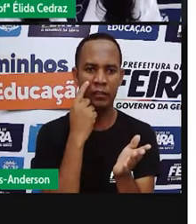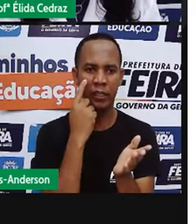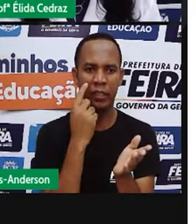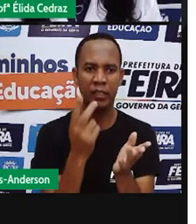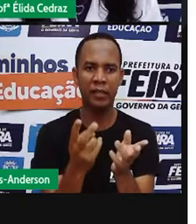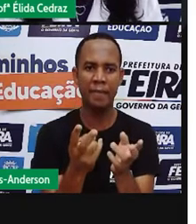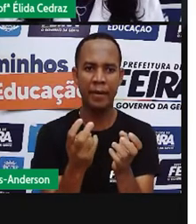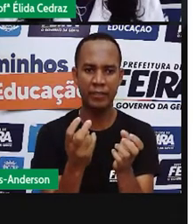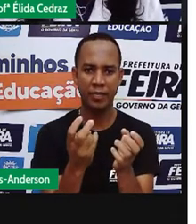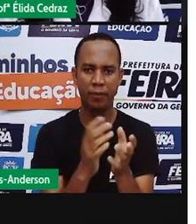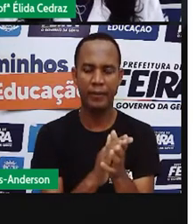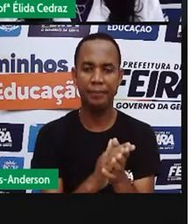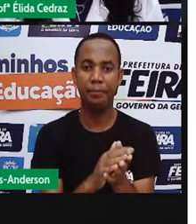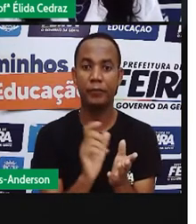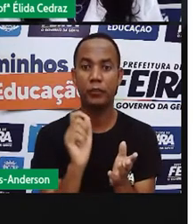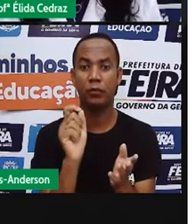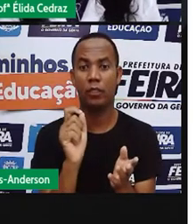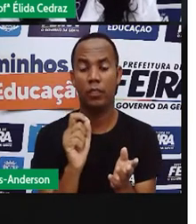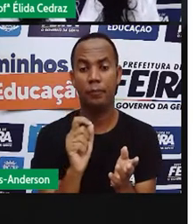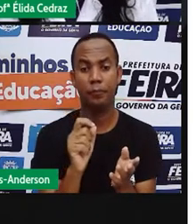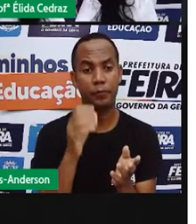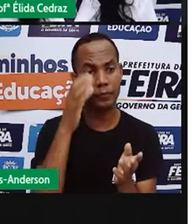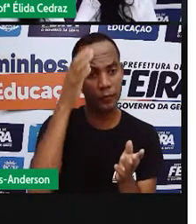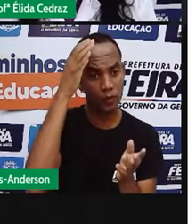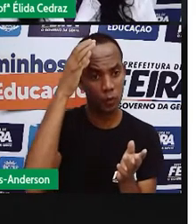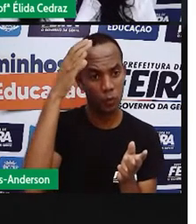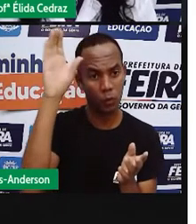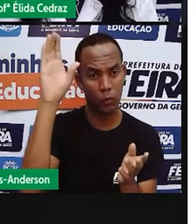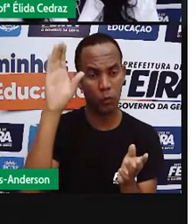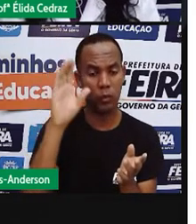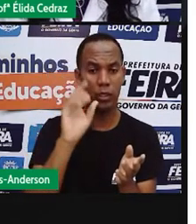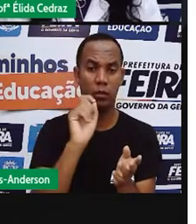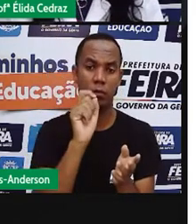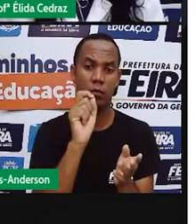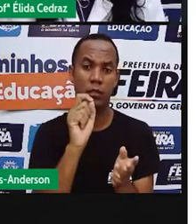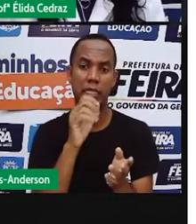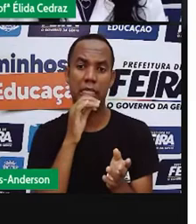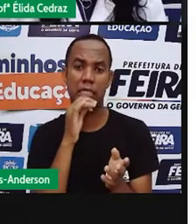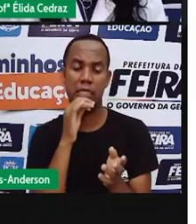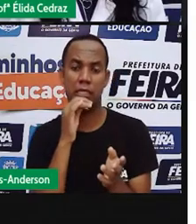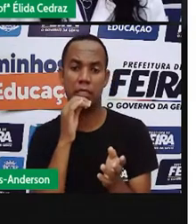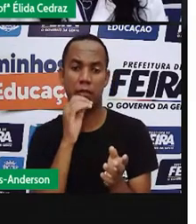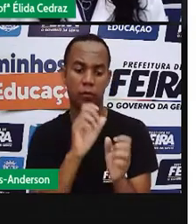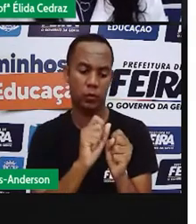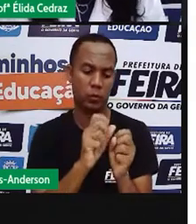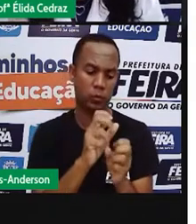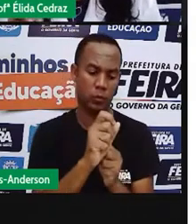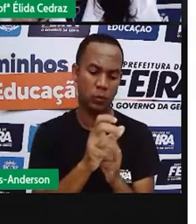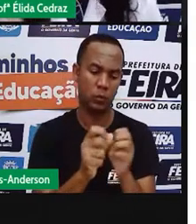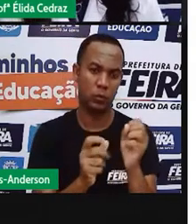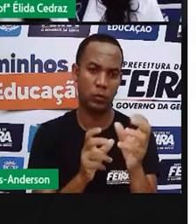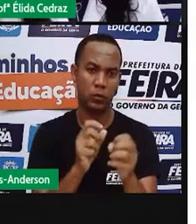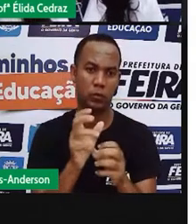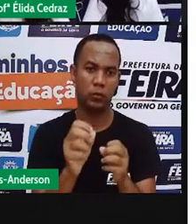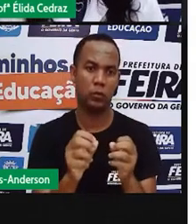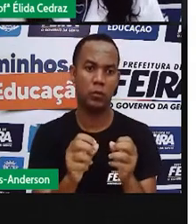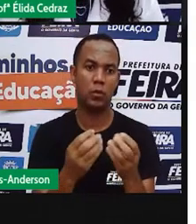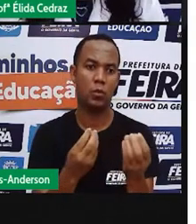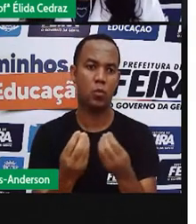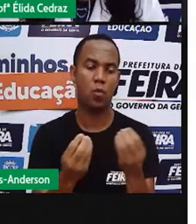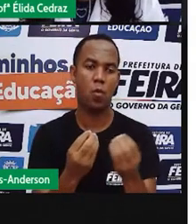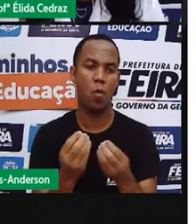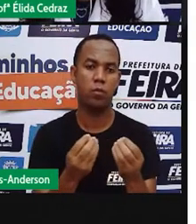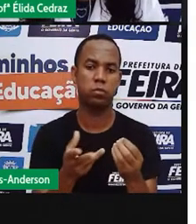Aqui são manifestações das artes plásticas, aquilo que é produzido pelas mãos, artisticamente,